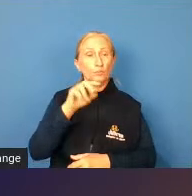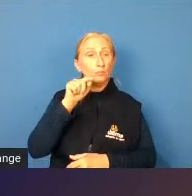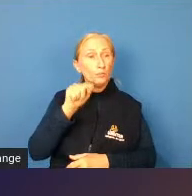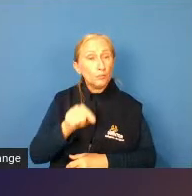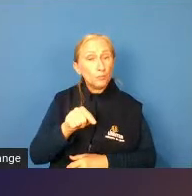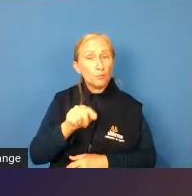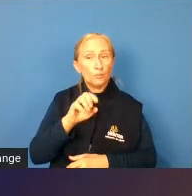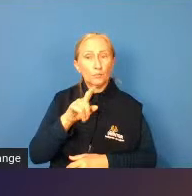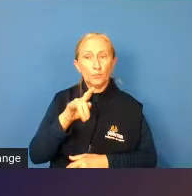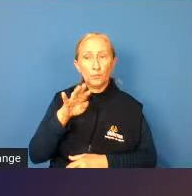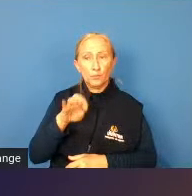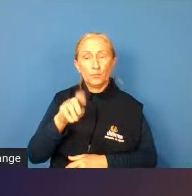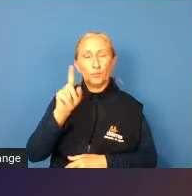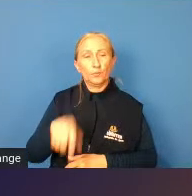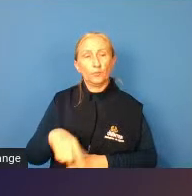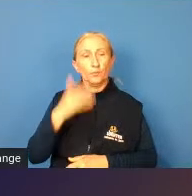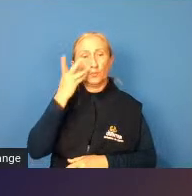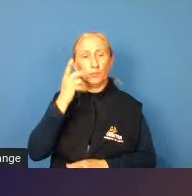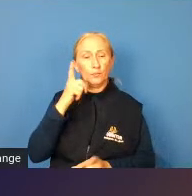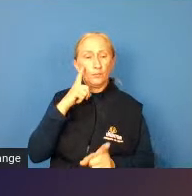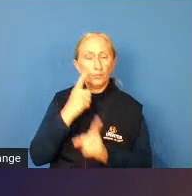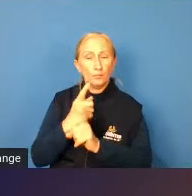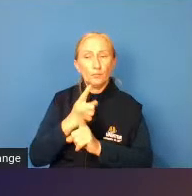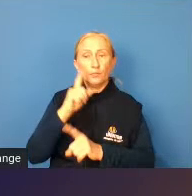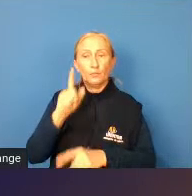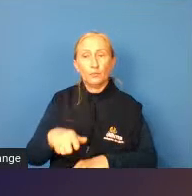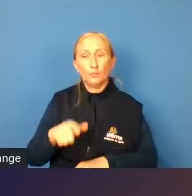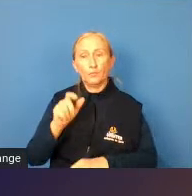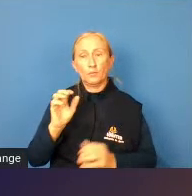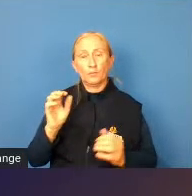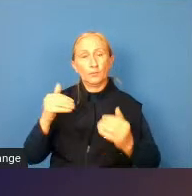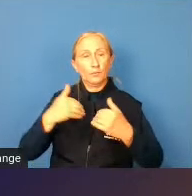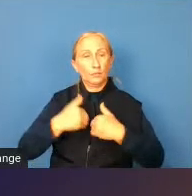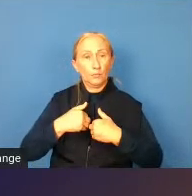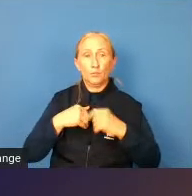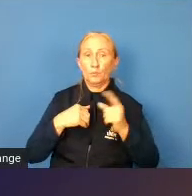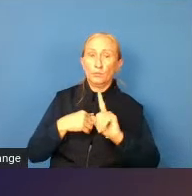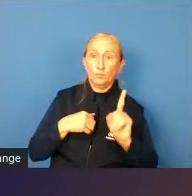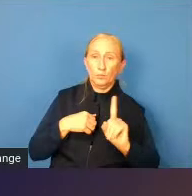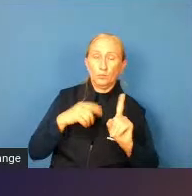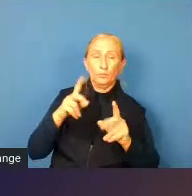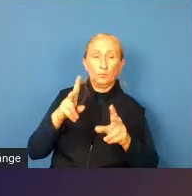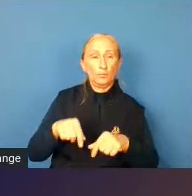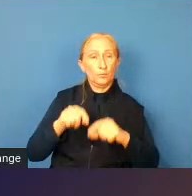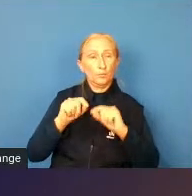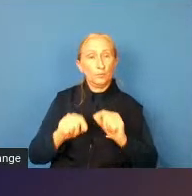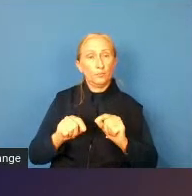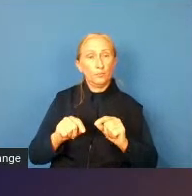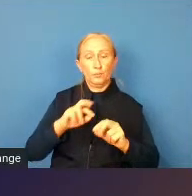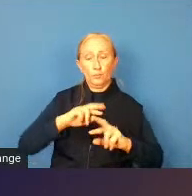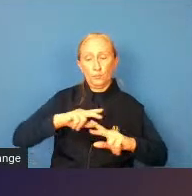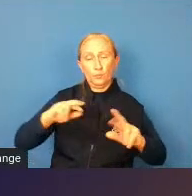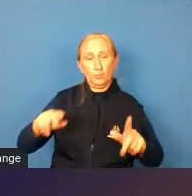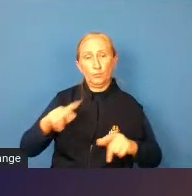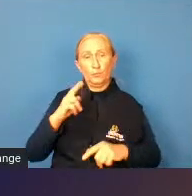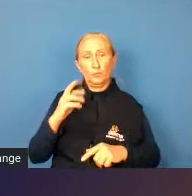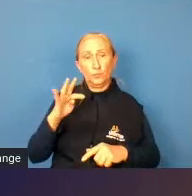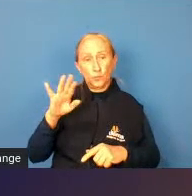que determinam se a criança vai ser autista ou não então acho que isso aí também é por isso que a gente diz tanto que é heterogêneo